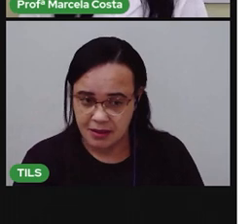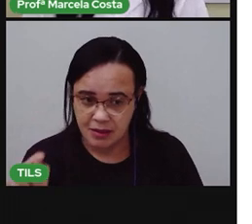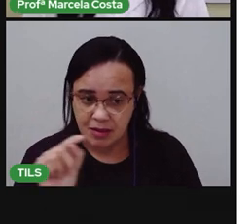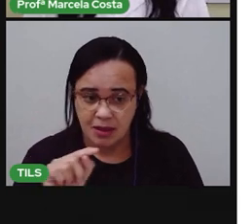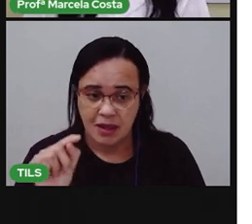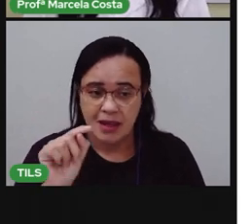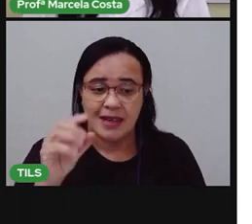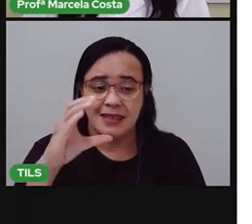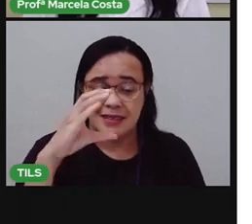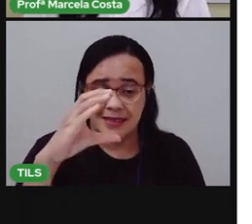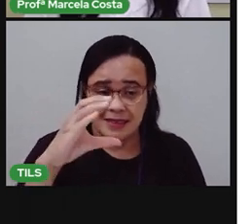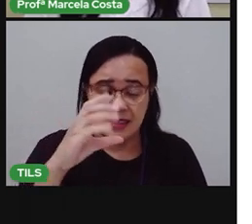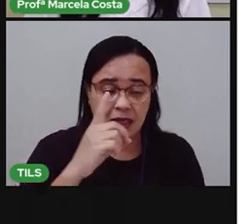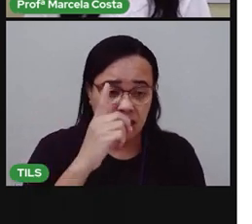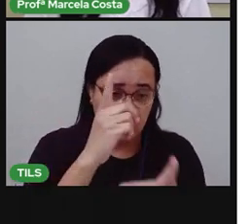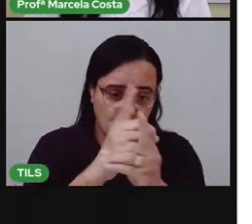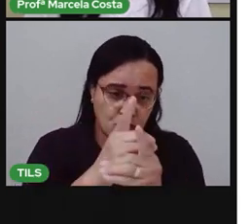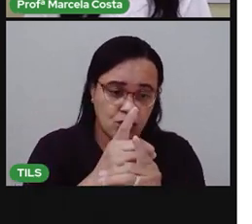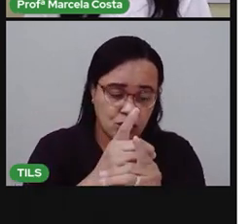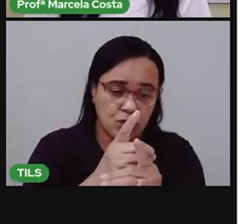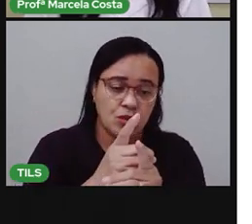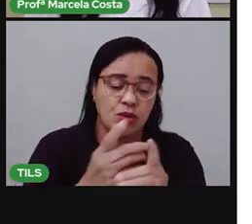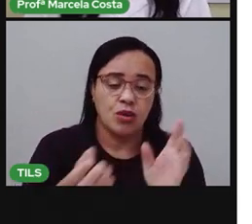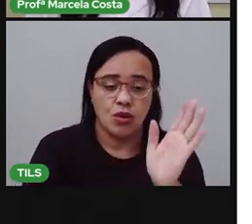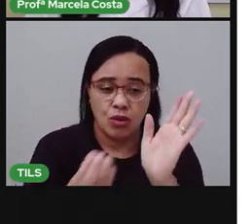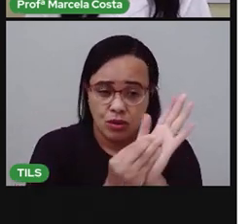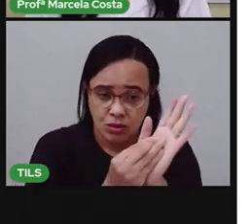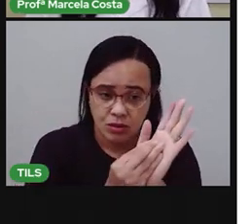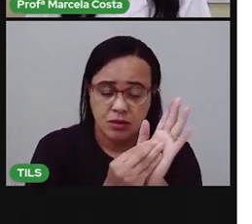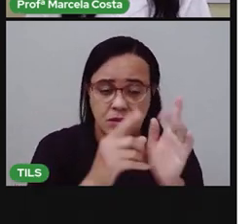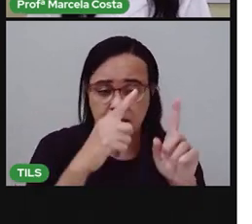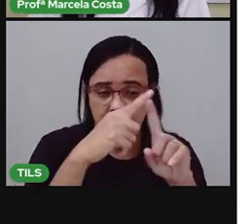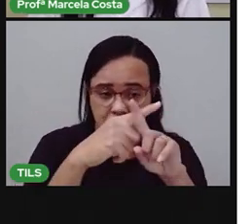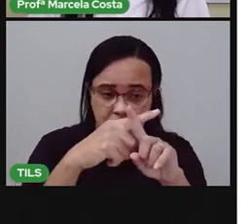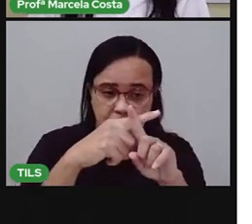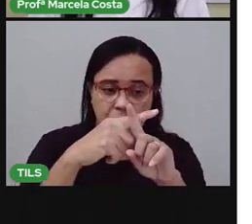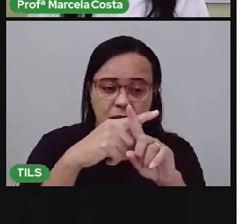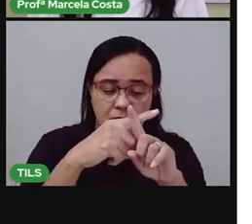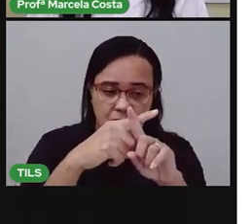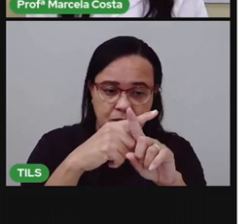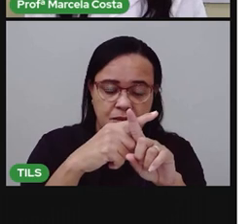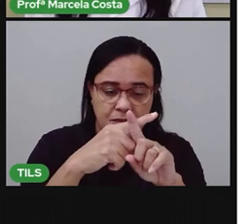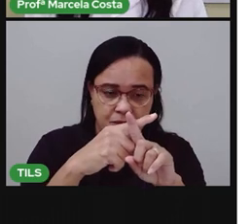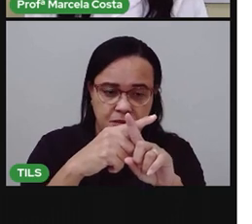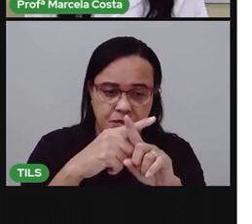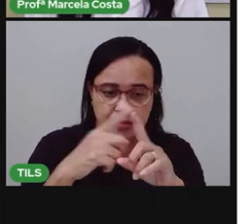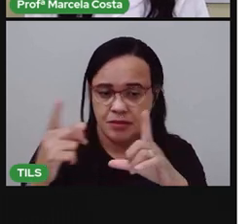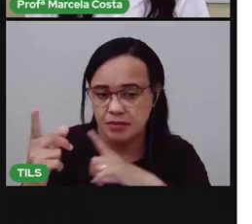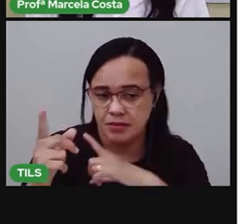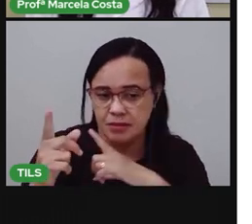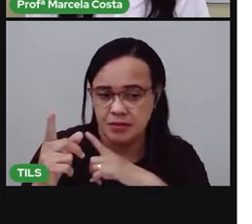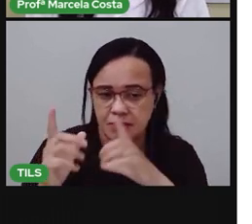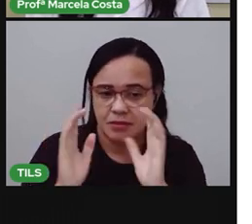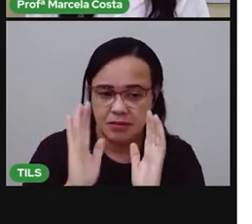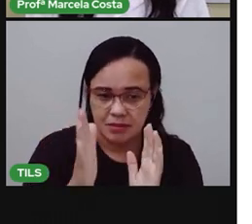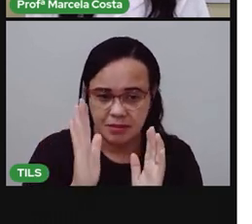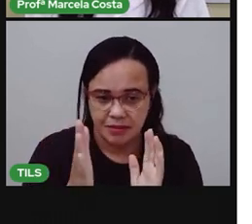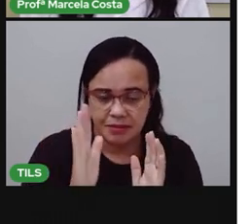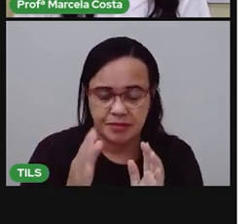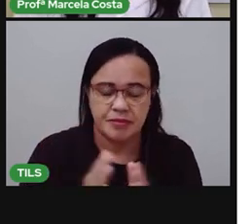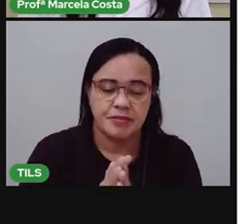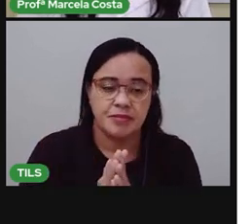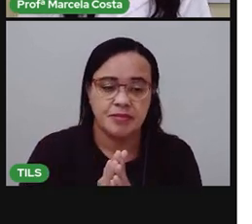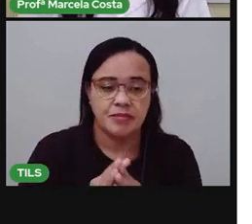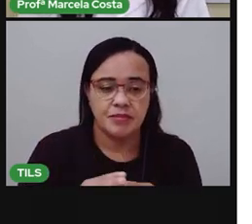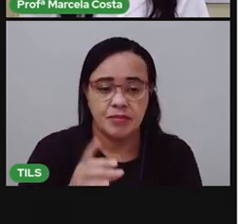tiver localizado aí na sua embalagem, no rótulo do produto que você tem na mão. Agora, a letra D.